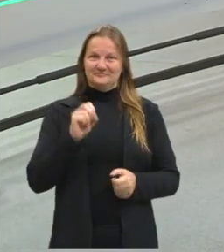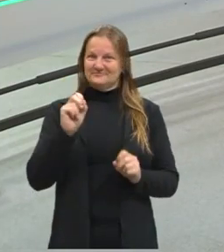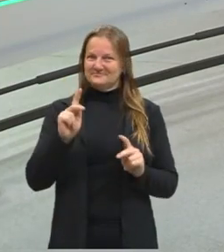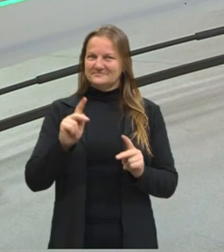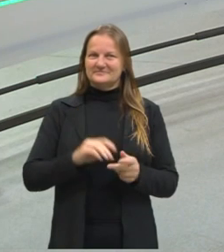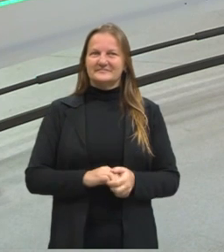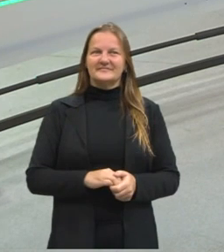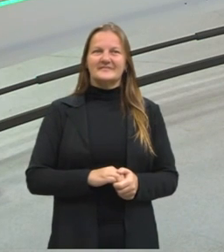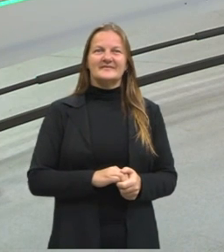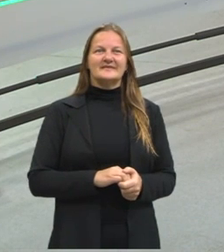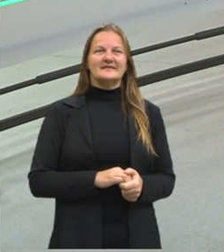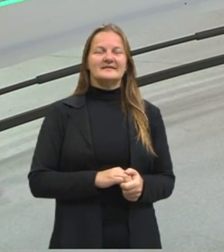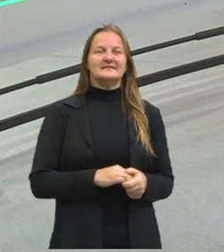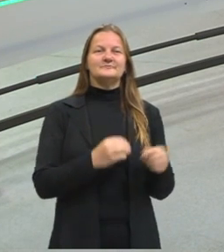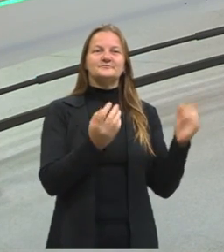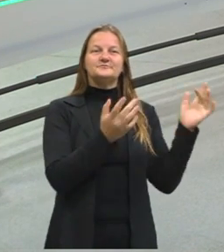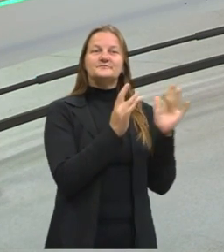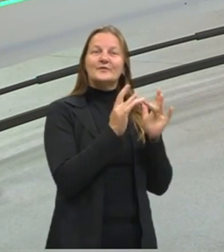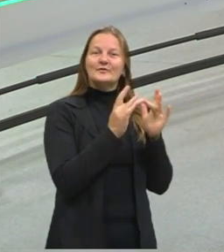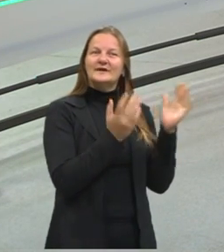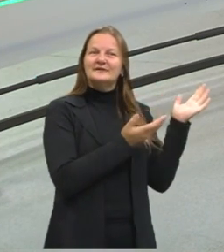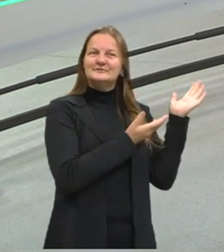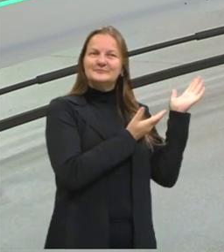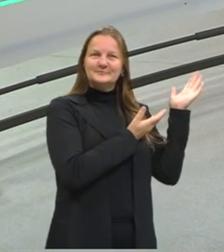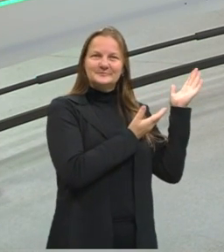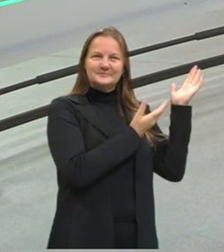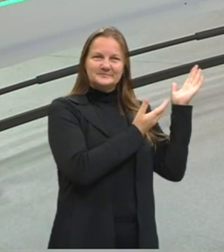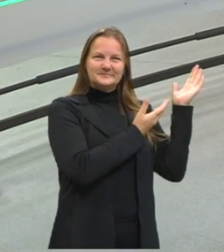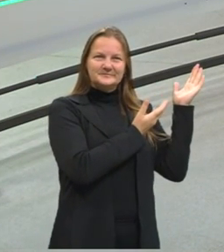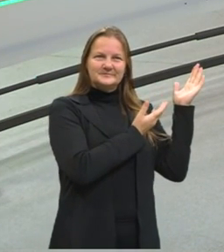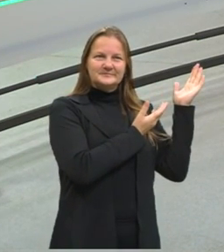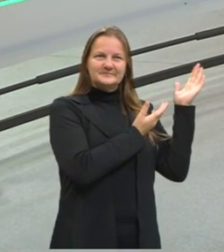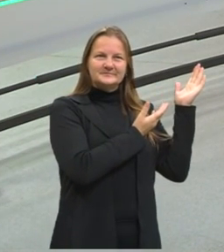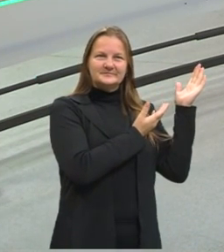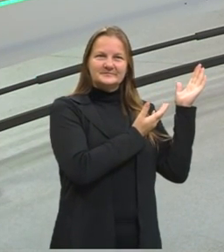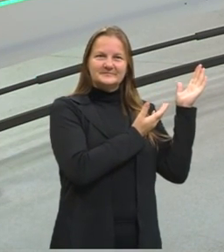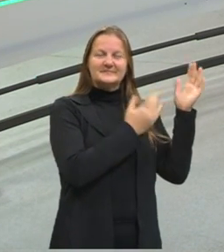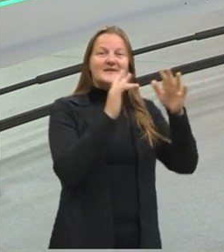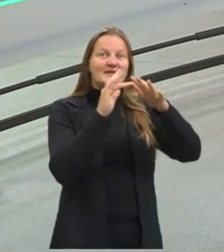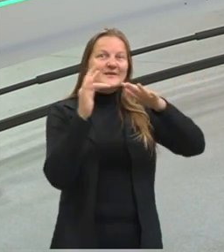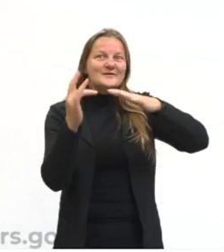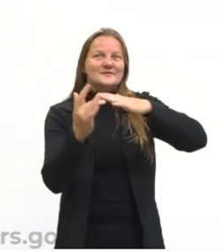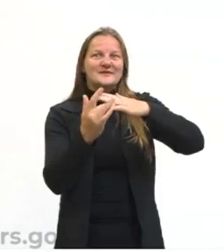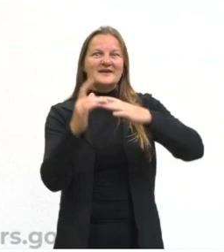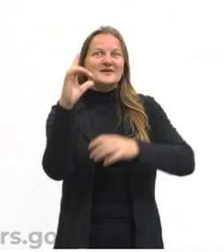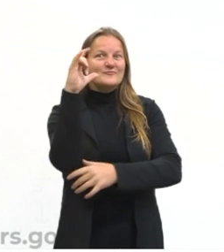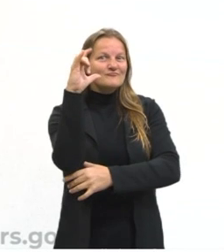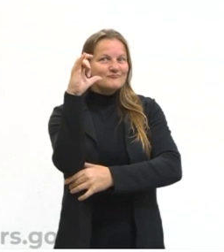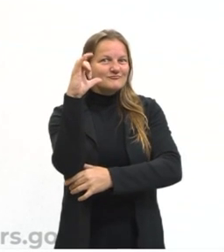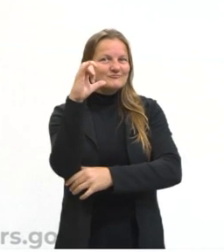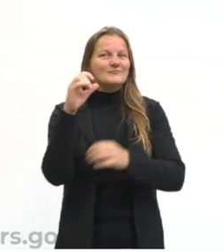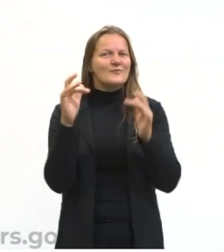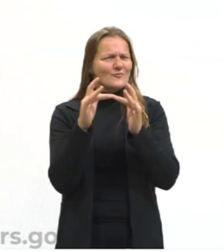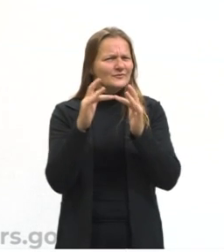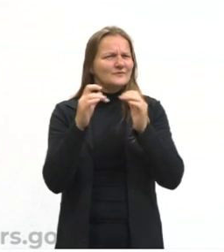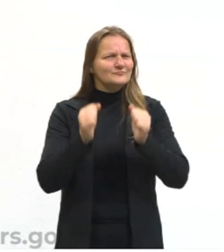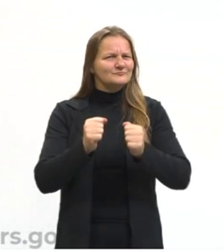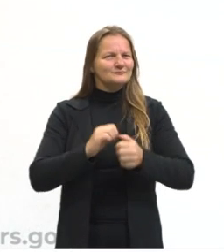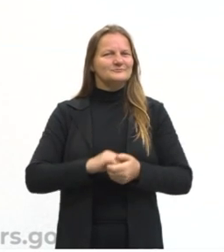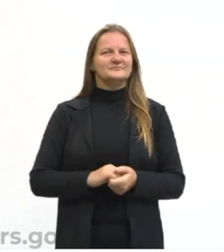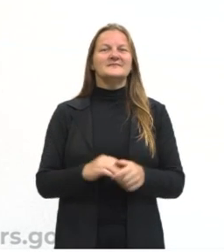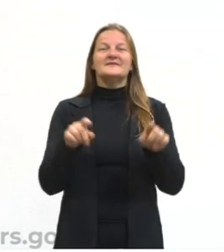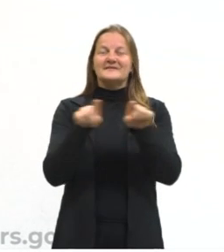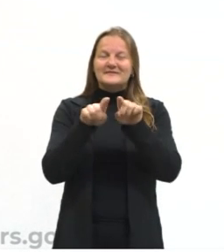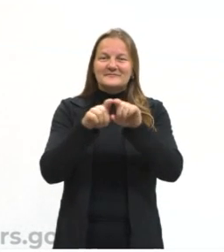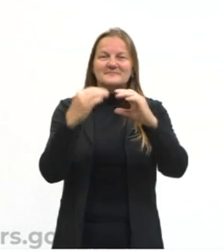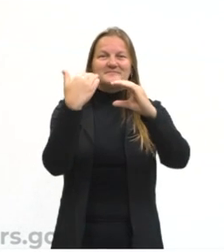nós estamos com os meus contatos, minhas redes sociais, o Instagram, que vocês podem entrar em contato, e